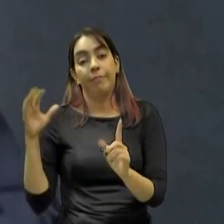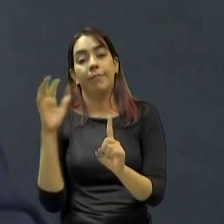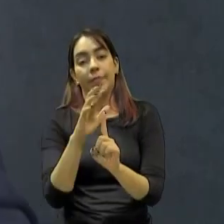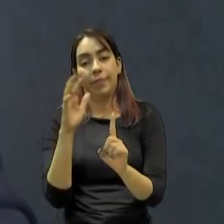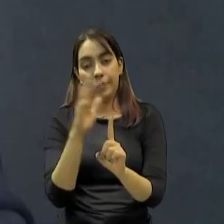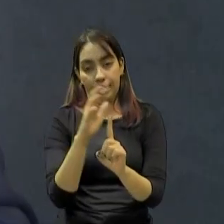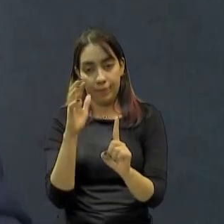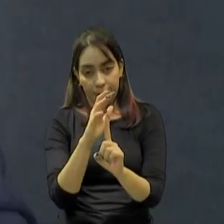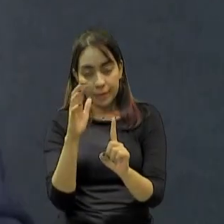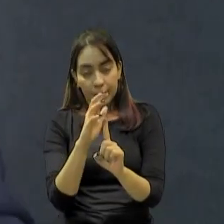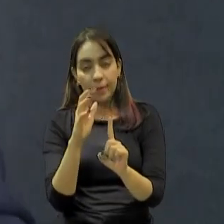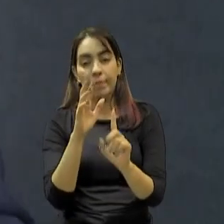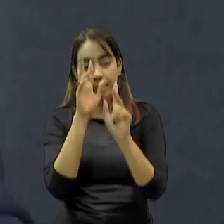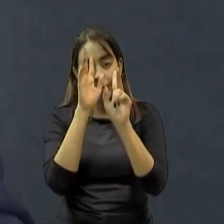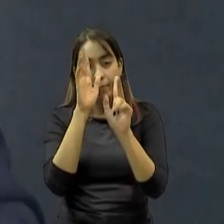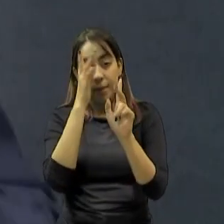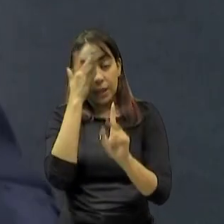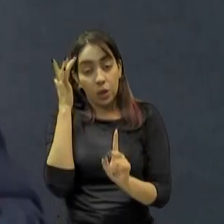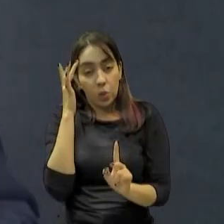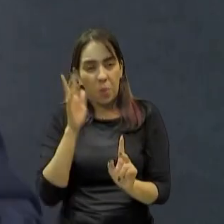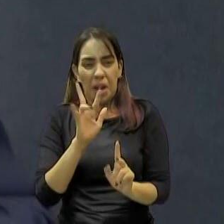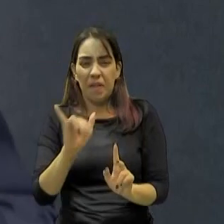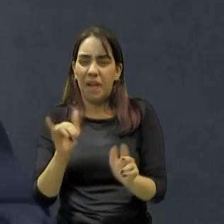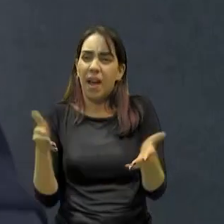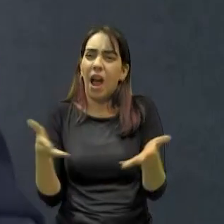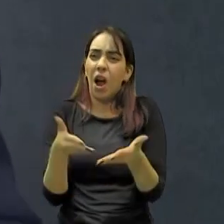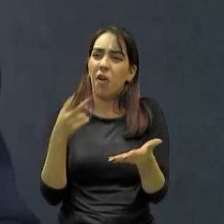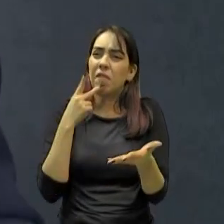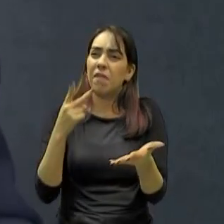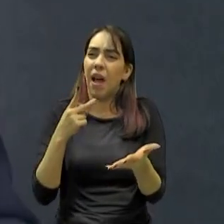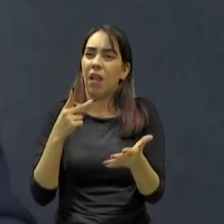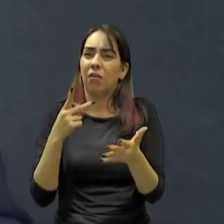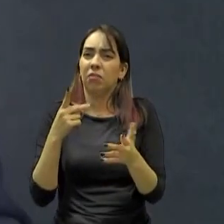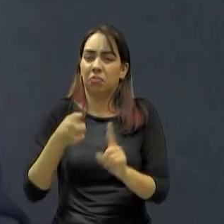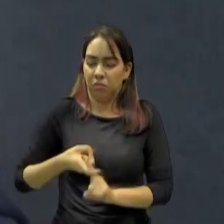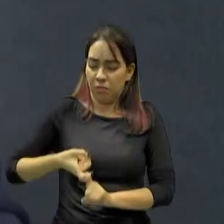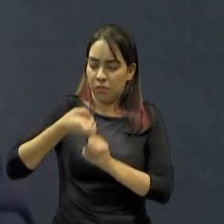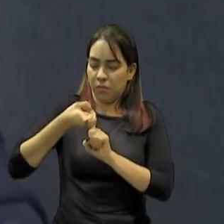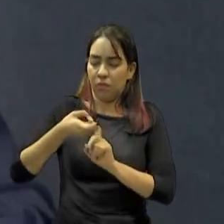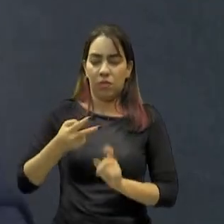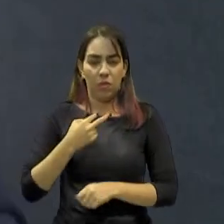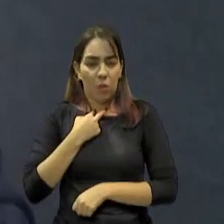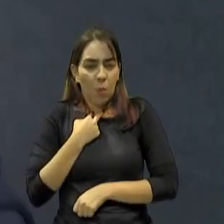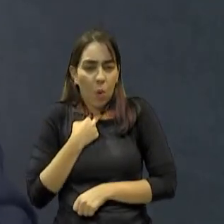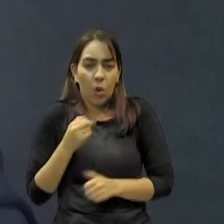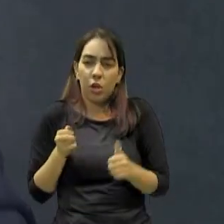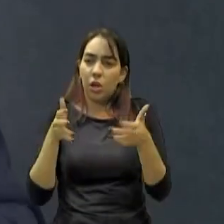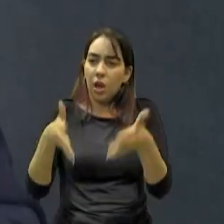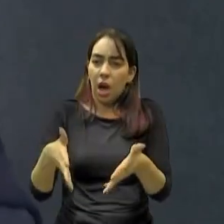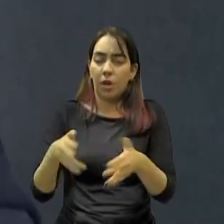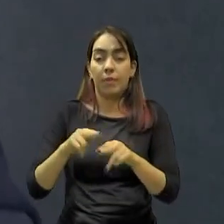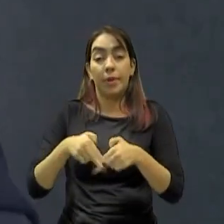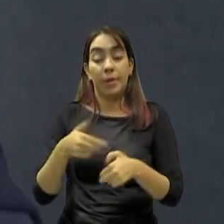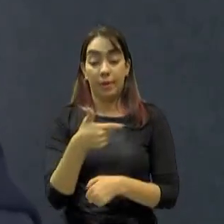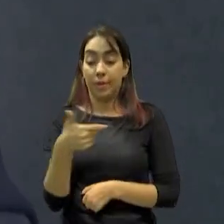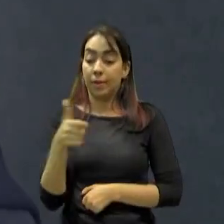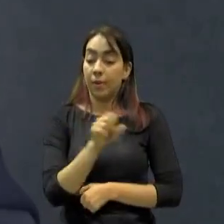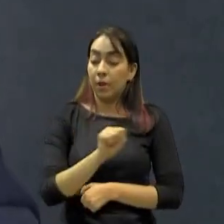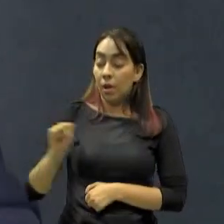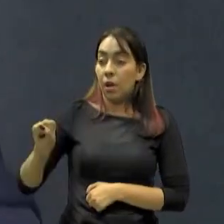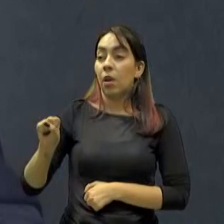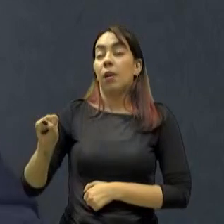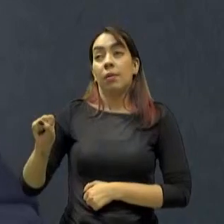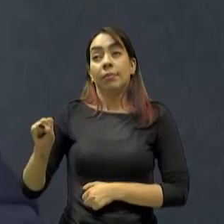isso daí, esses recursos sendo contingenciados agora, poderão ser feitos só no segundo semestre, o que ainda nos dá uma segurança de que a gente pode